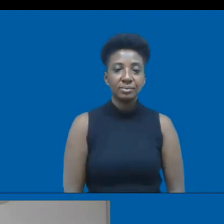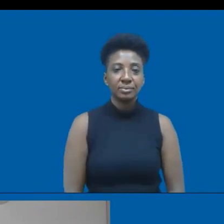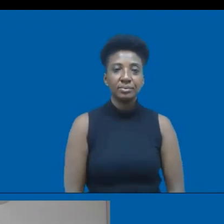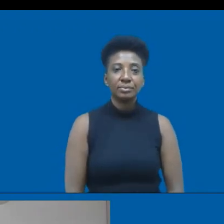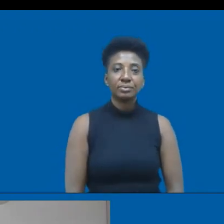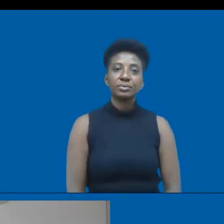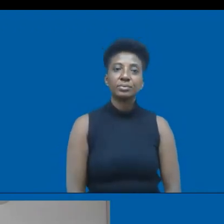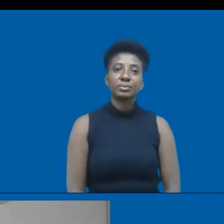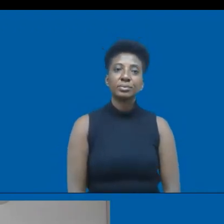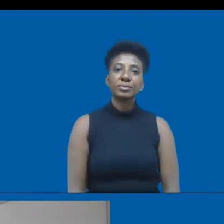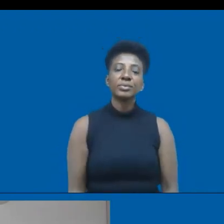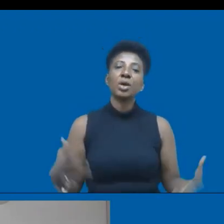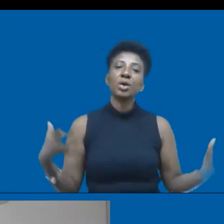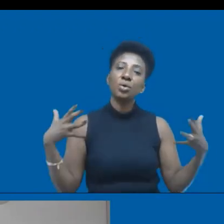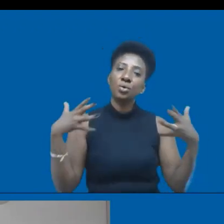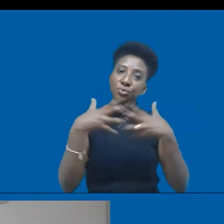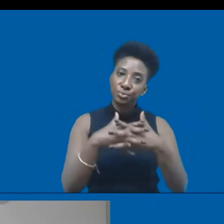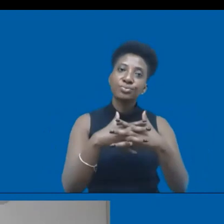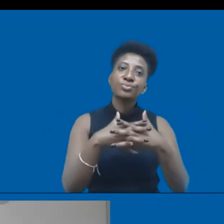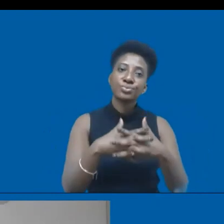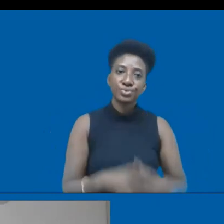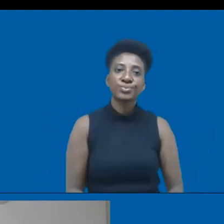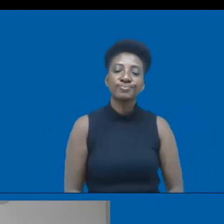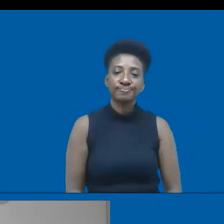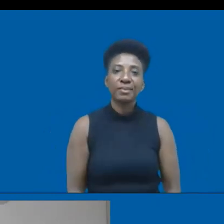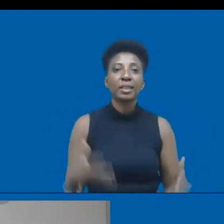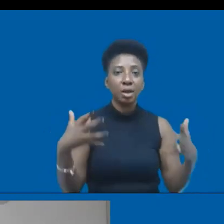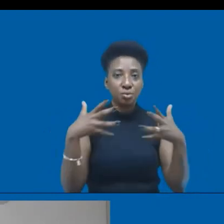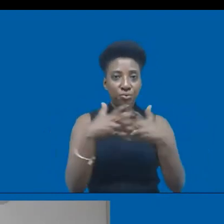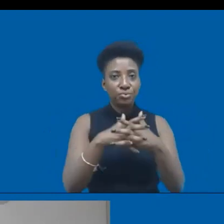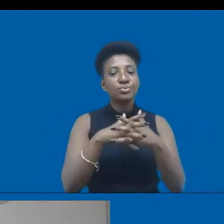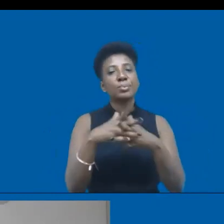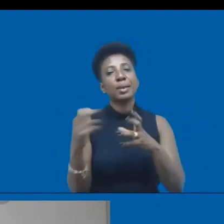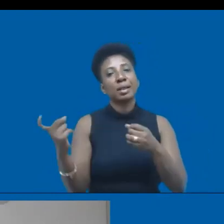Poxa, acho que está complicado, gente, para a Buba se conectar.